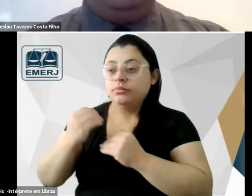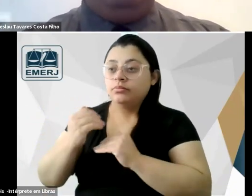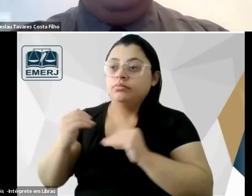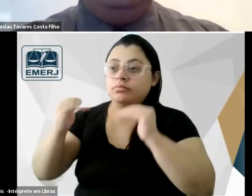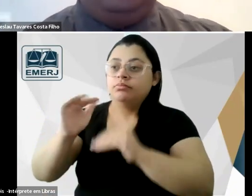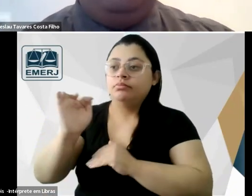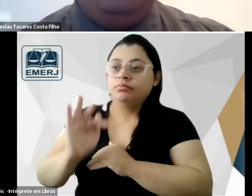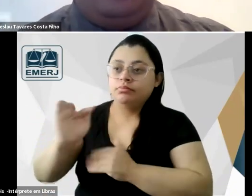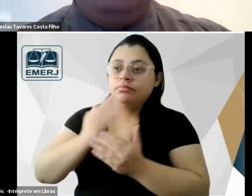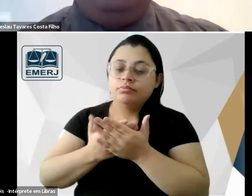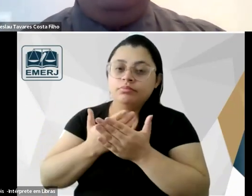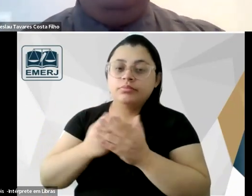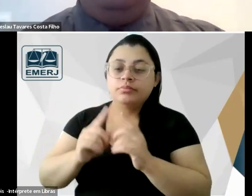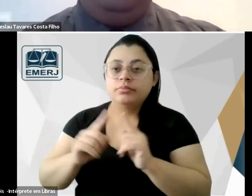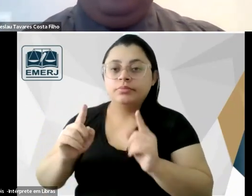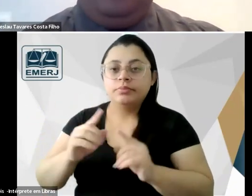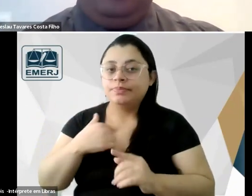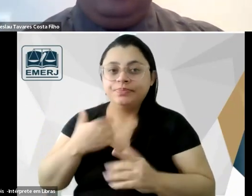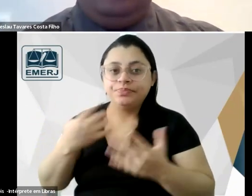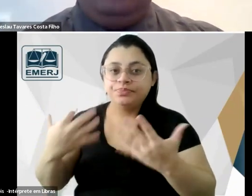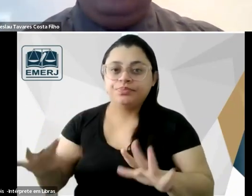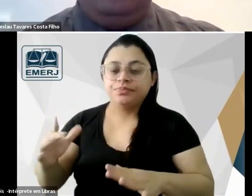e que as mulheres tenham mandato público